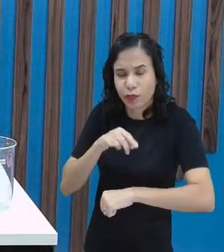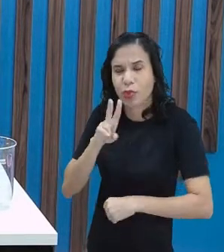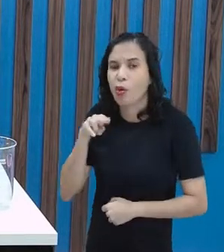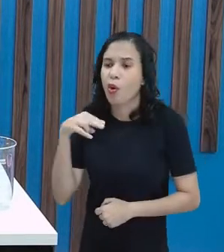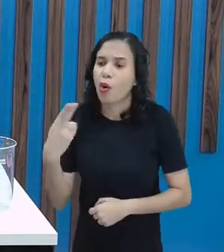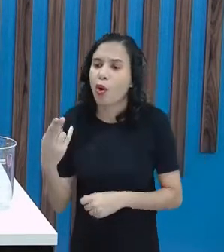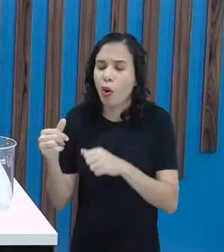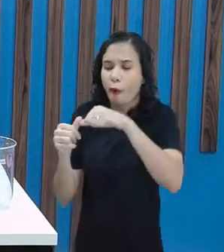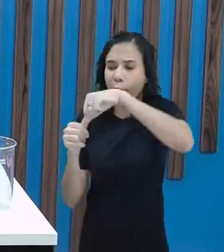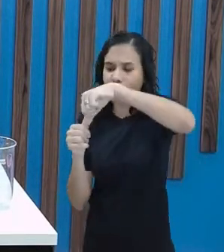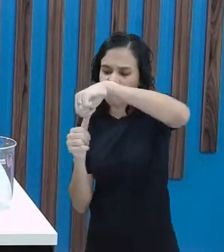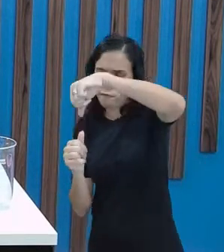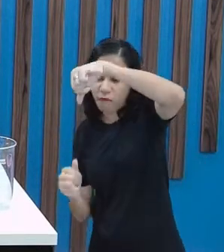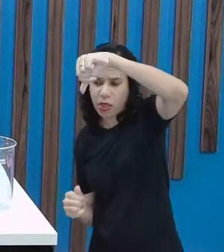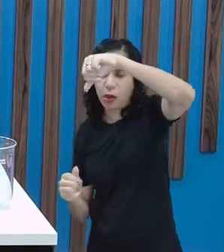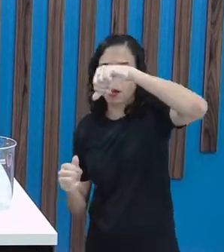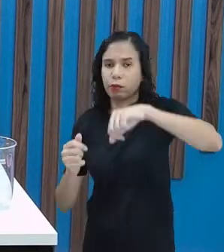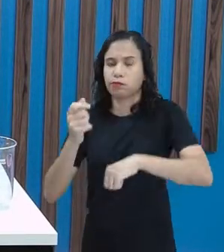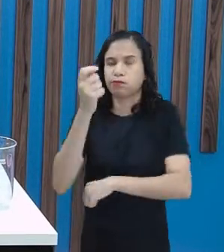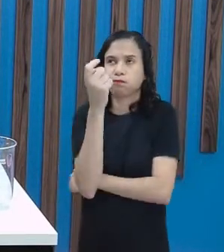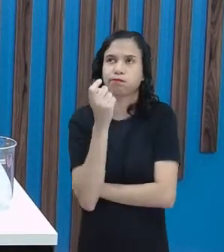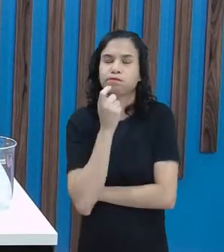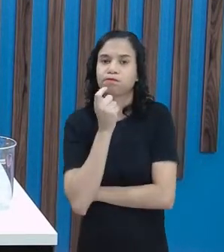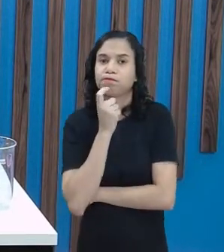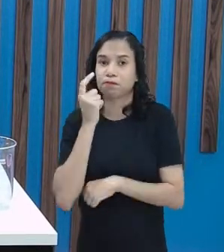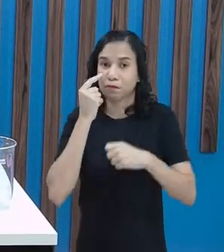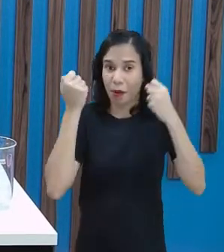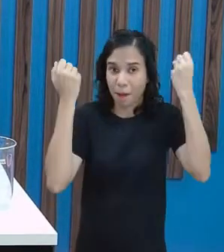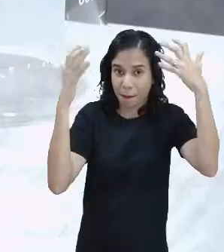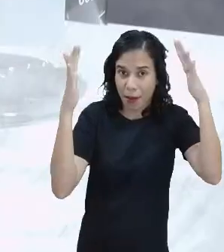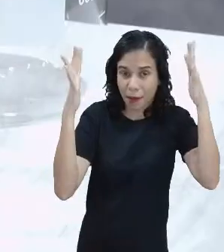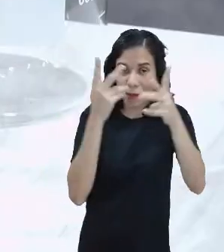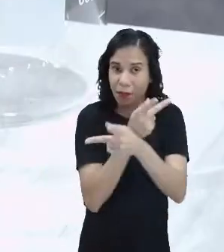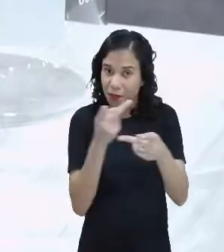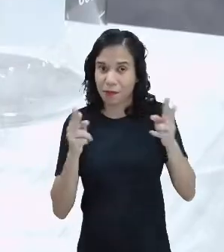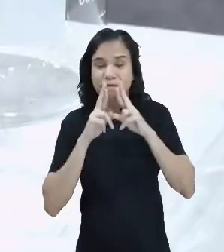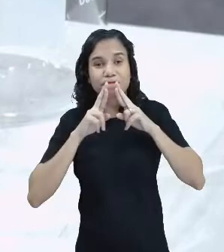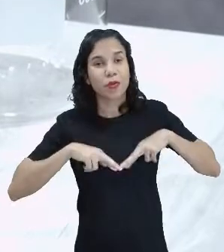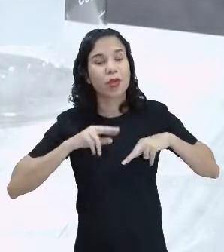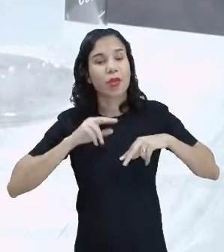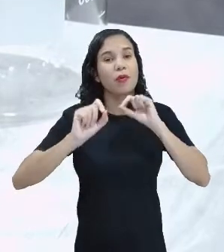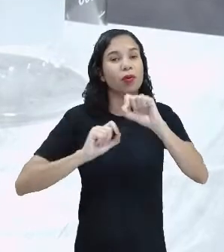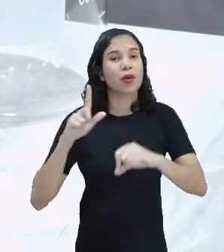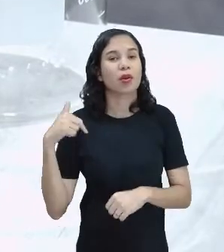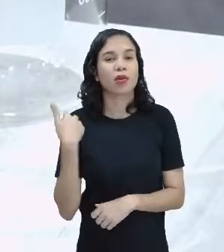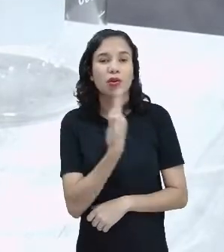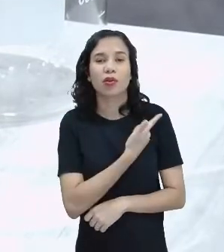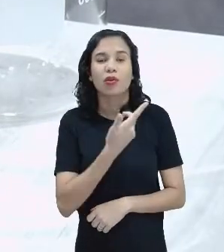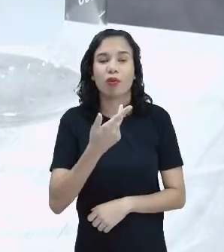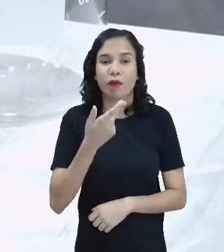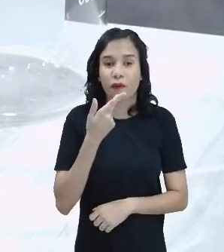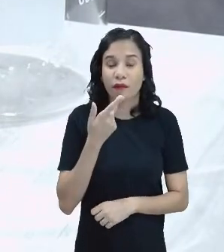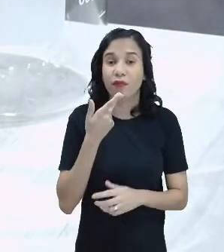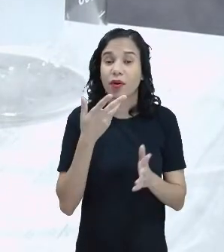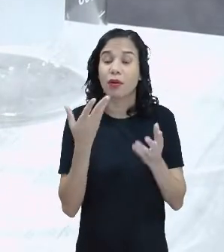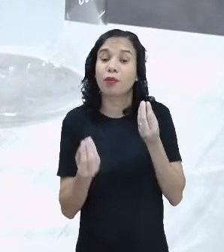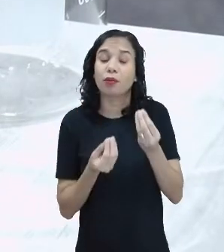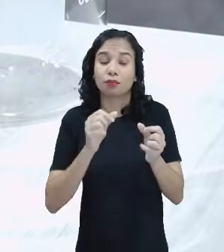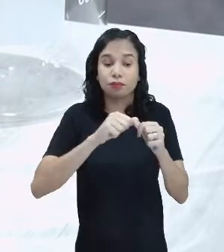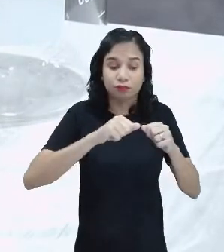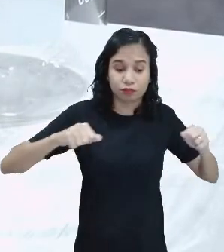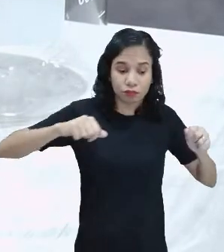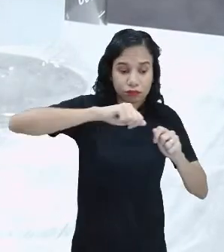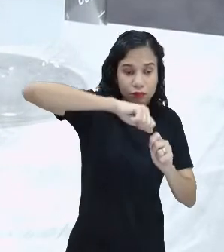Ou com a fita métrica? Parabéns para todos vocês que responderam aí, que quando a gente fala de medida de comprimento,